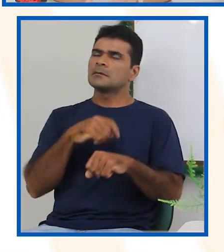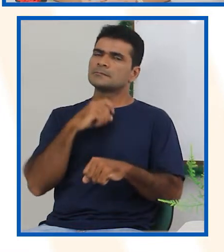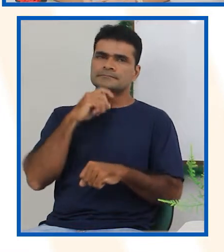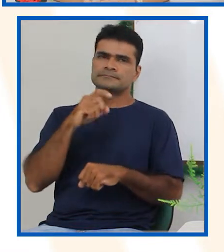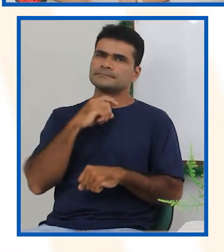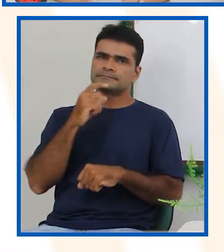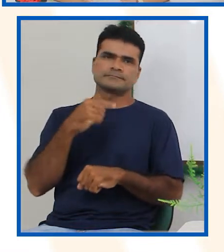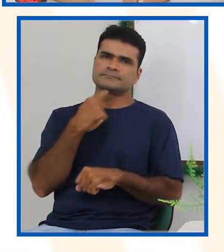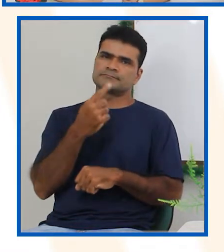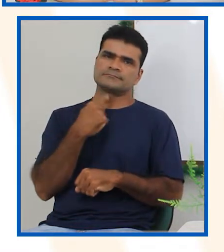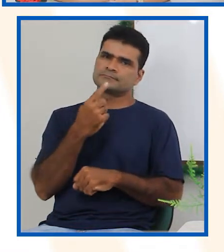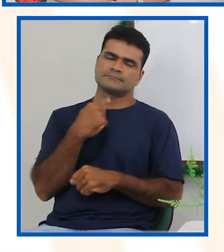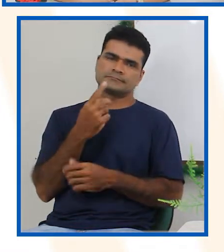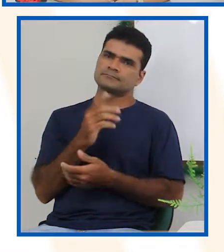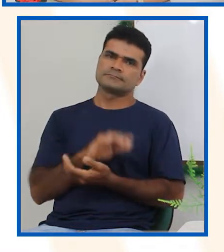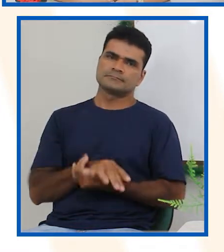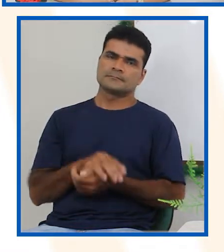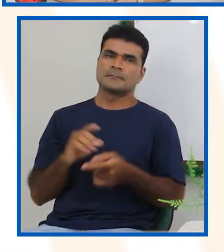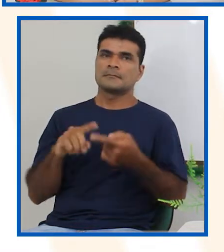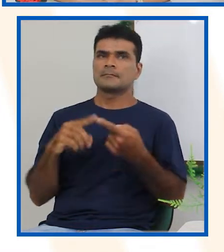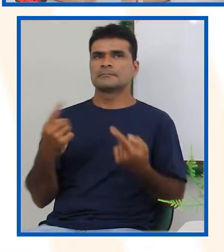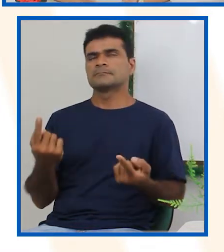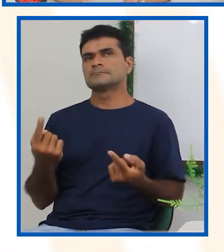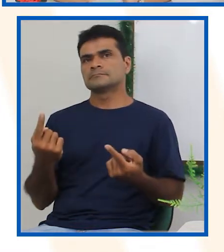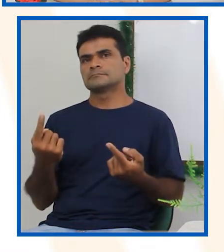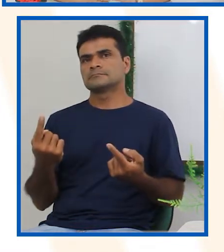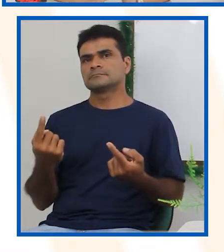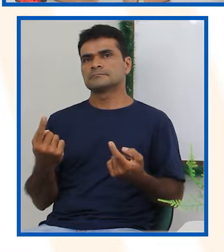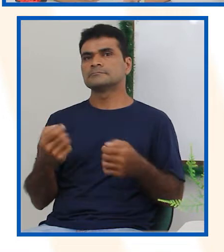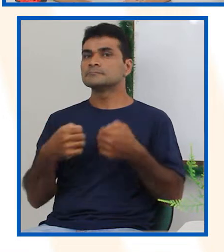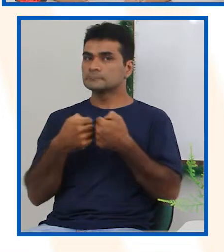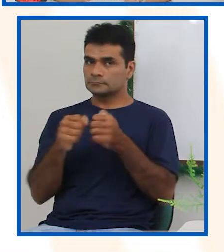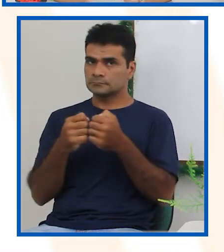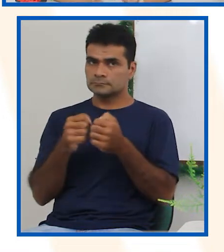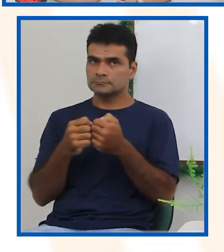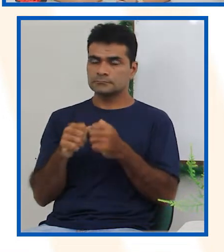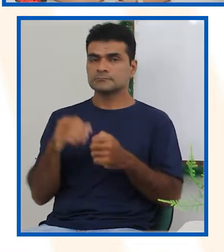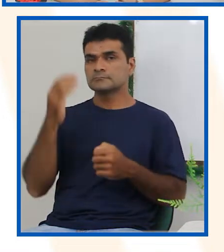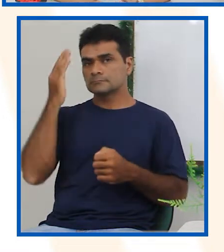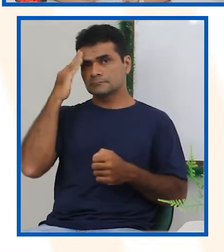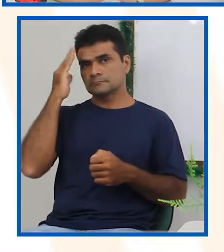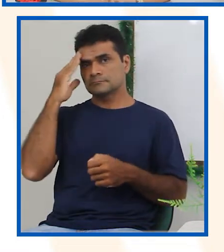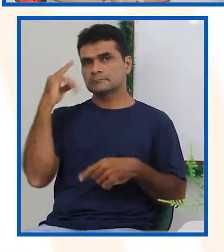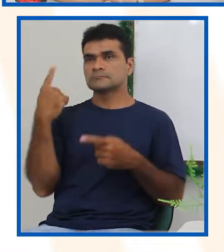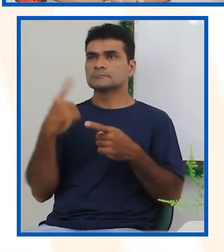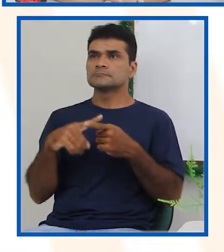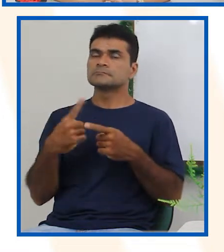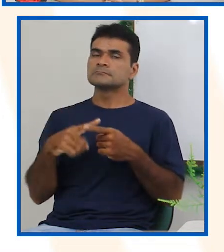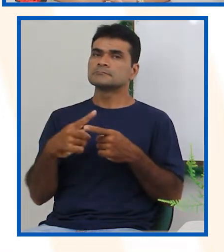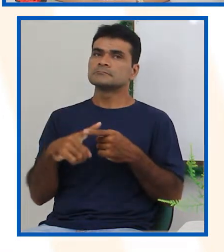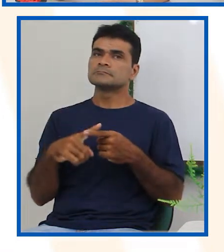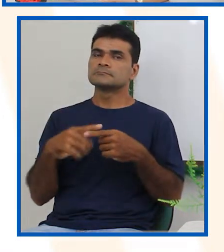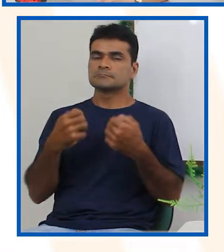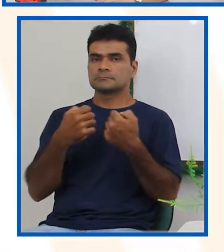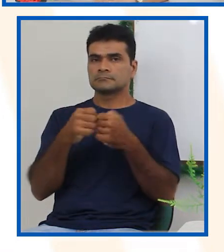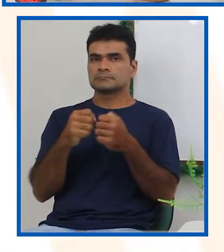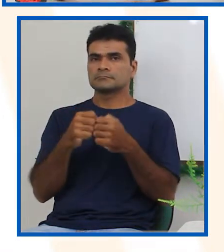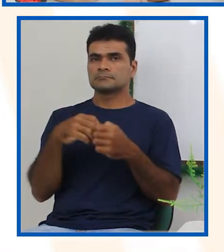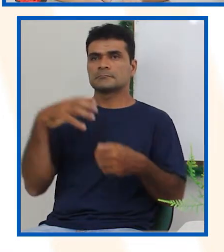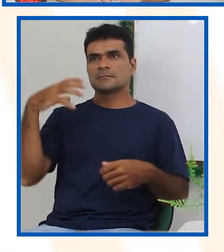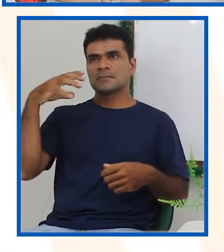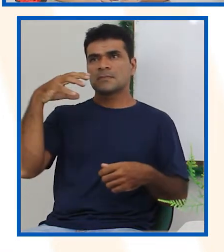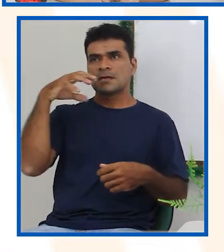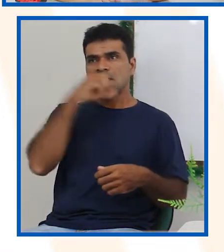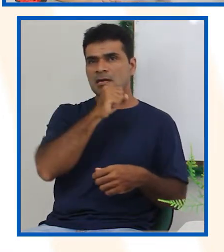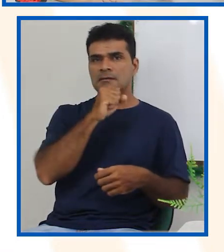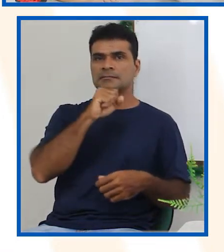na estrada, é possível a gente mensurar, a gente calcular essa possibilidade de tempo. Pode ser mais e